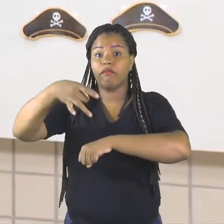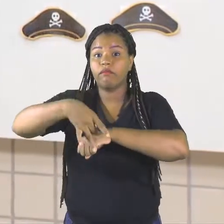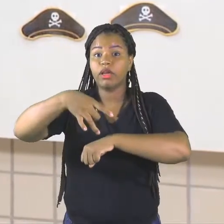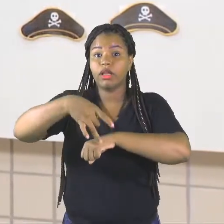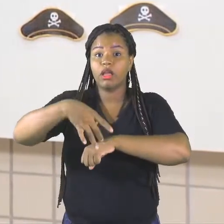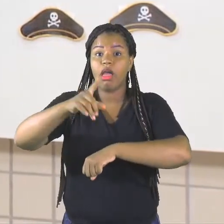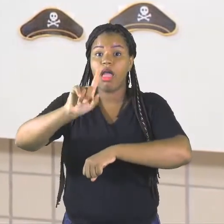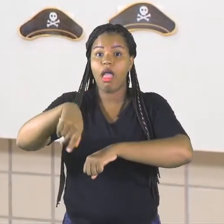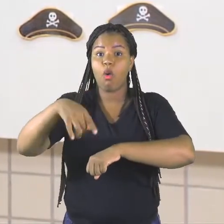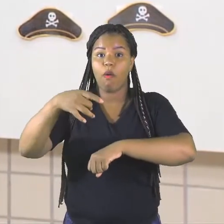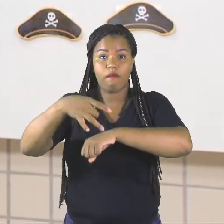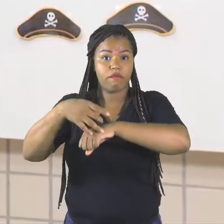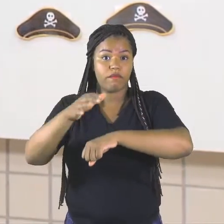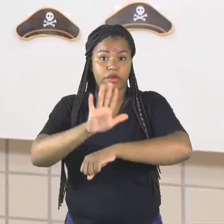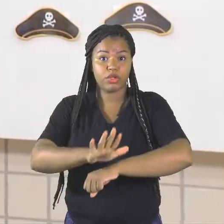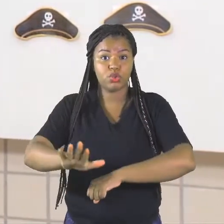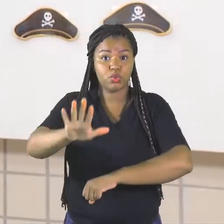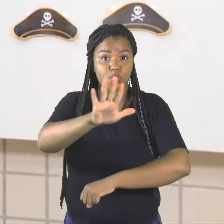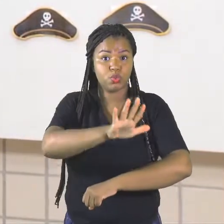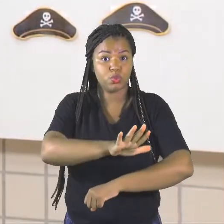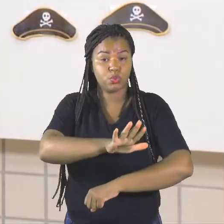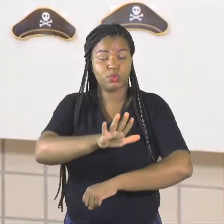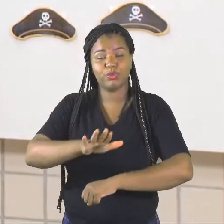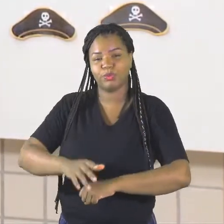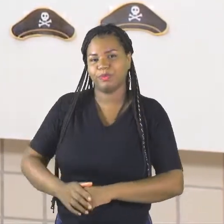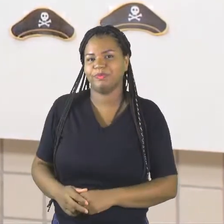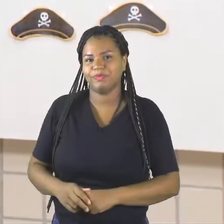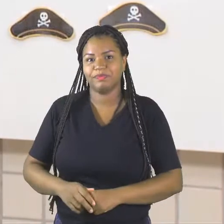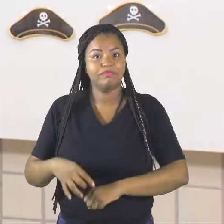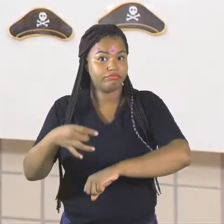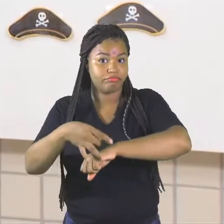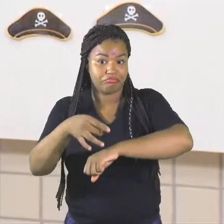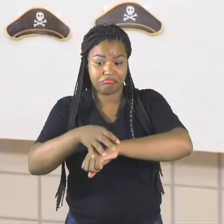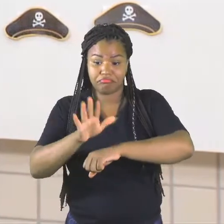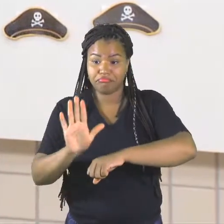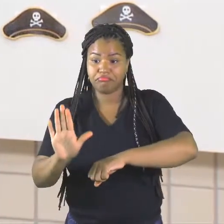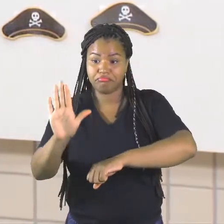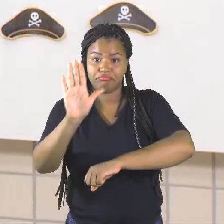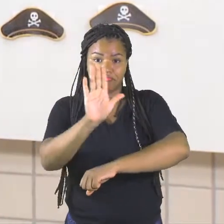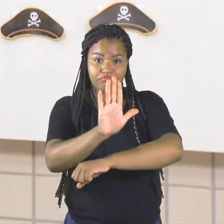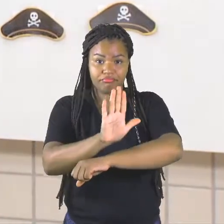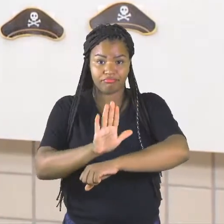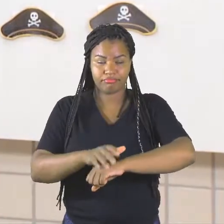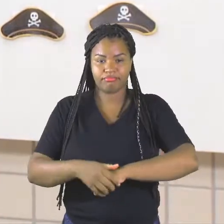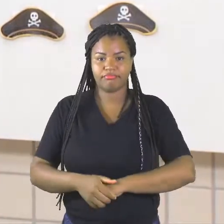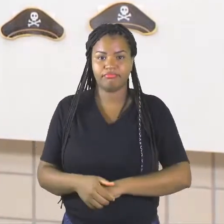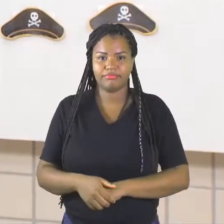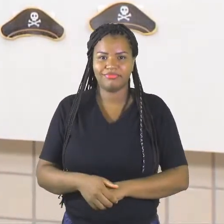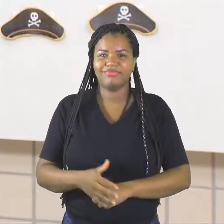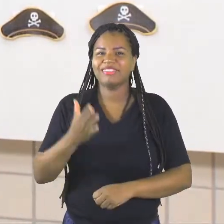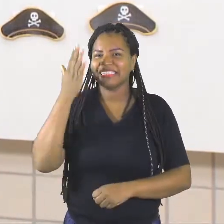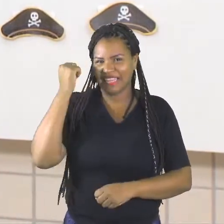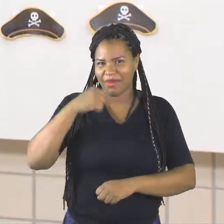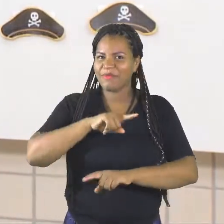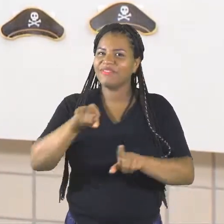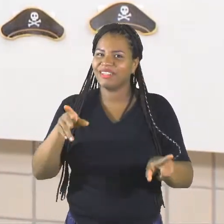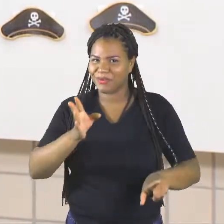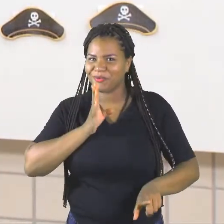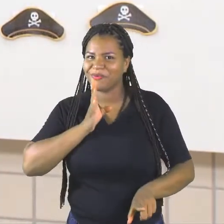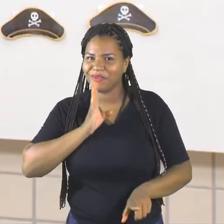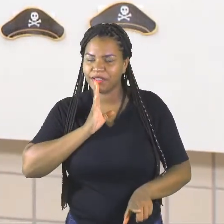vidraça. Isso mesmo, é uma vidraça. Isso aqui você conhece, o que que é?